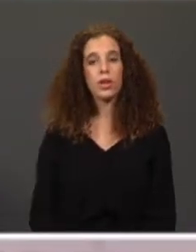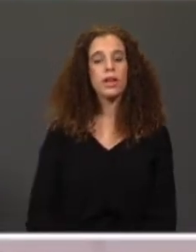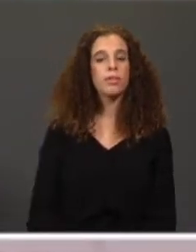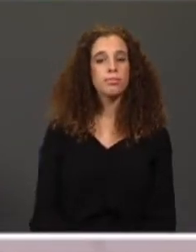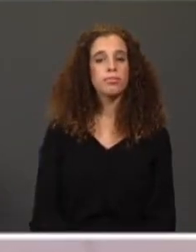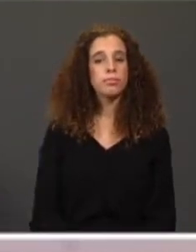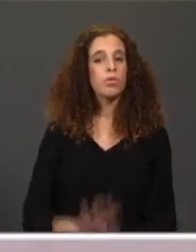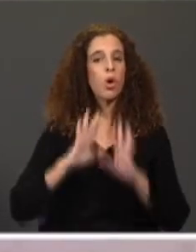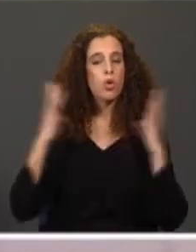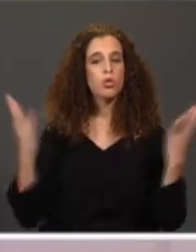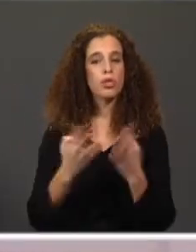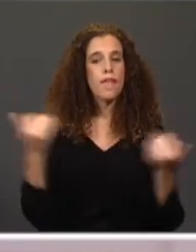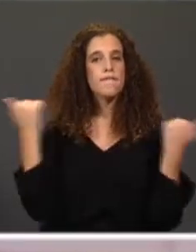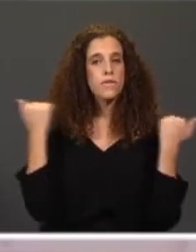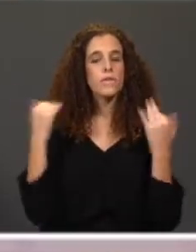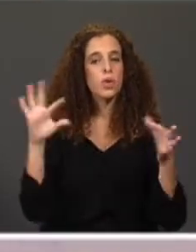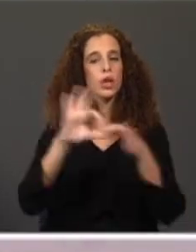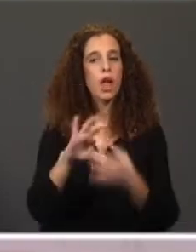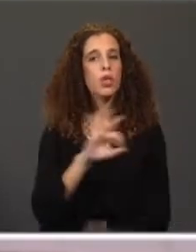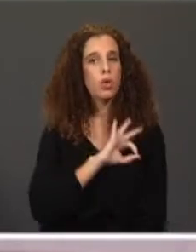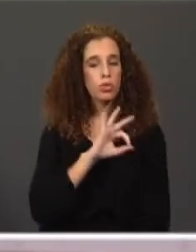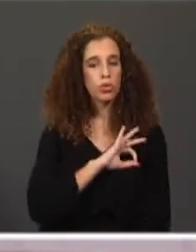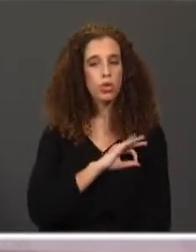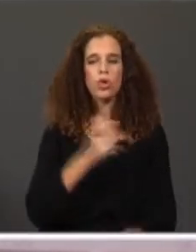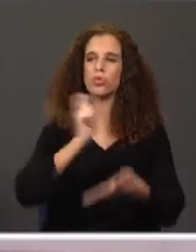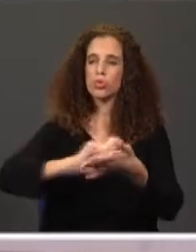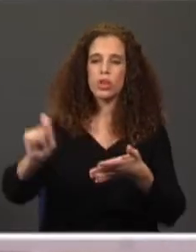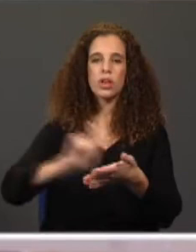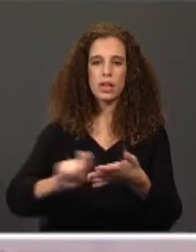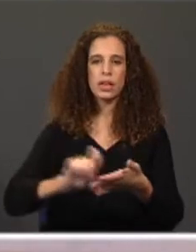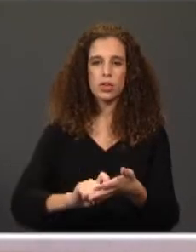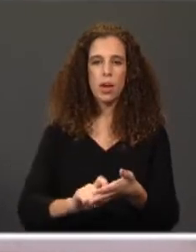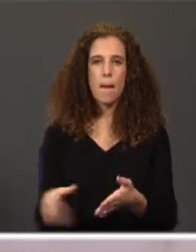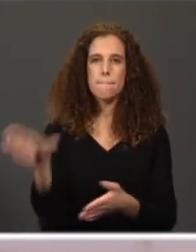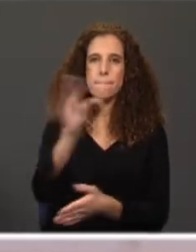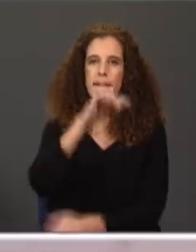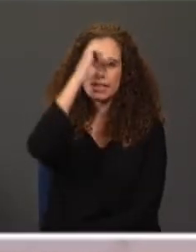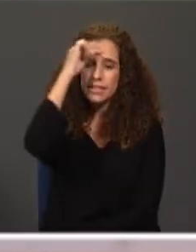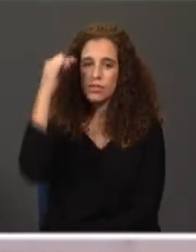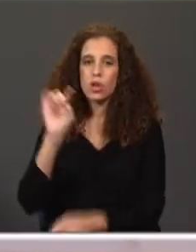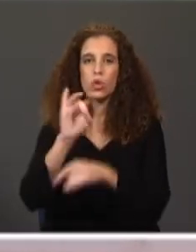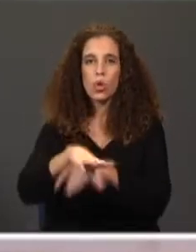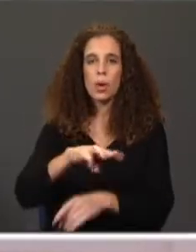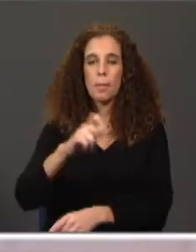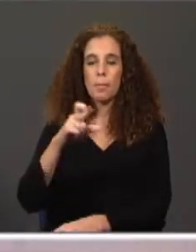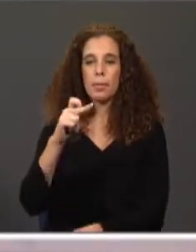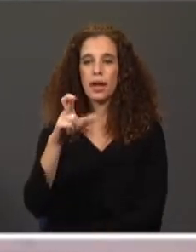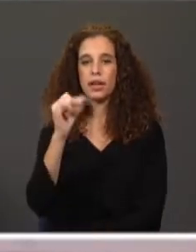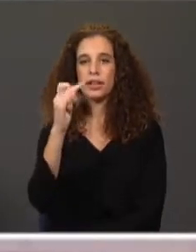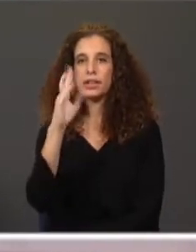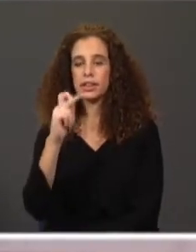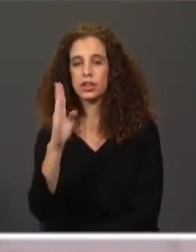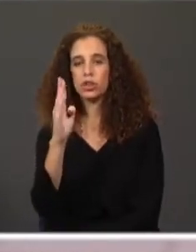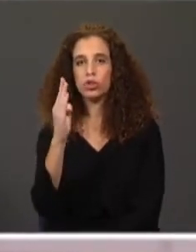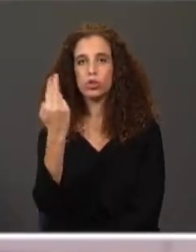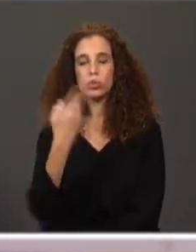informações acerca de Lobo Antunes, um escritor um bocadinho mais difícil do que Maria Judite Carvalho, mais difícil de ler